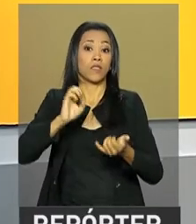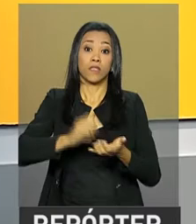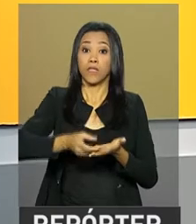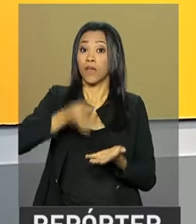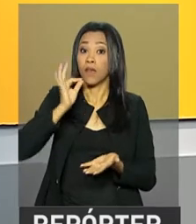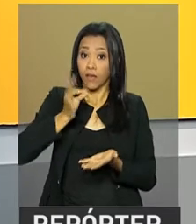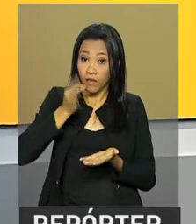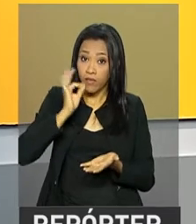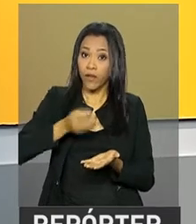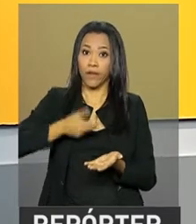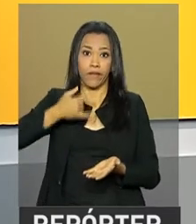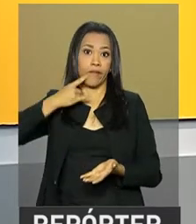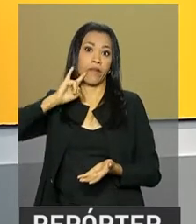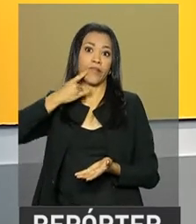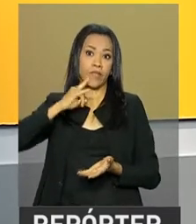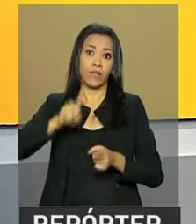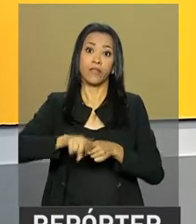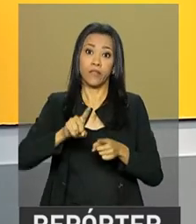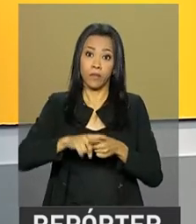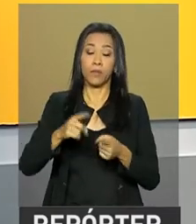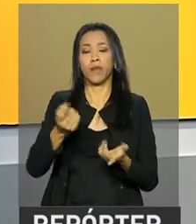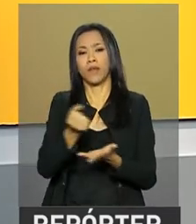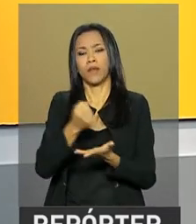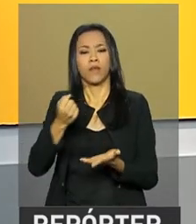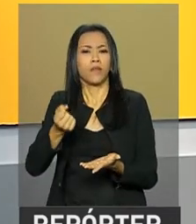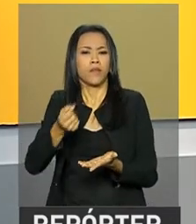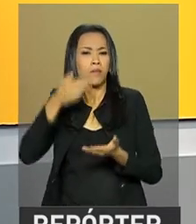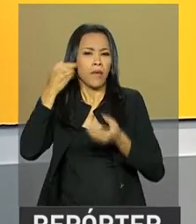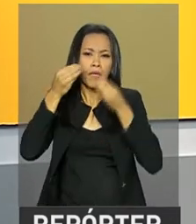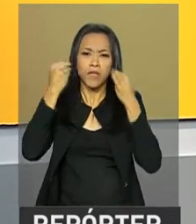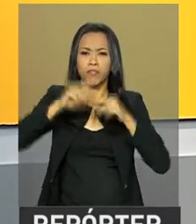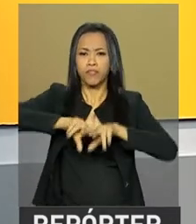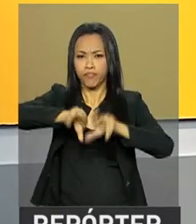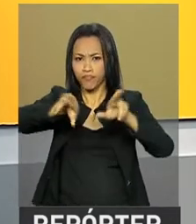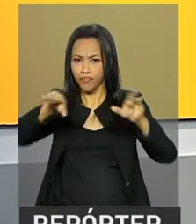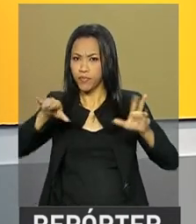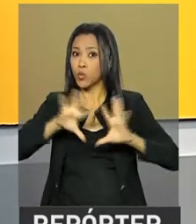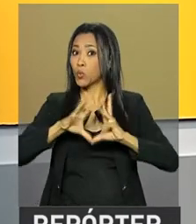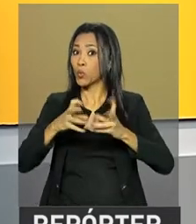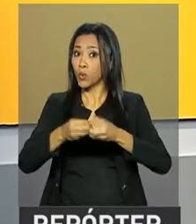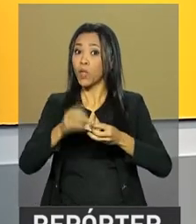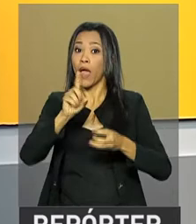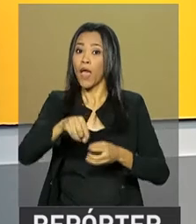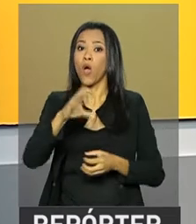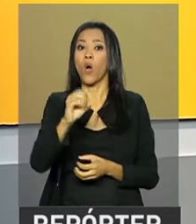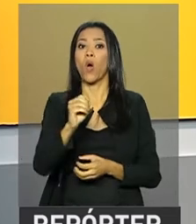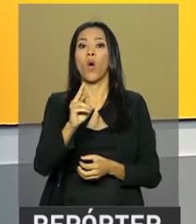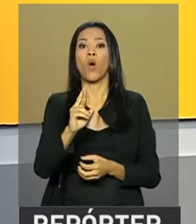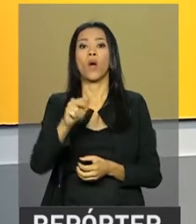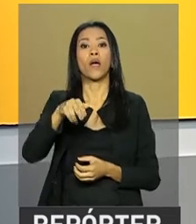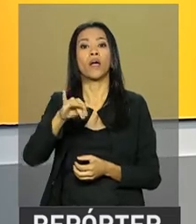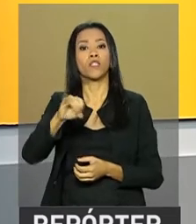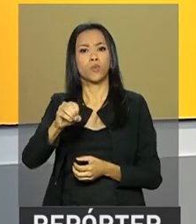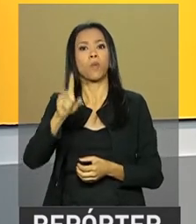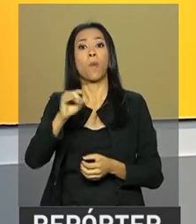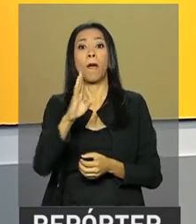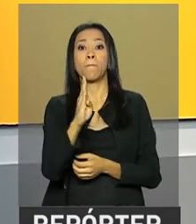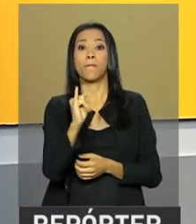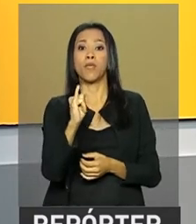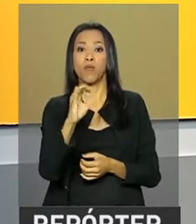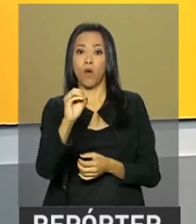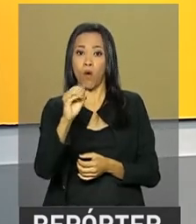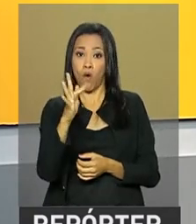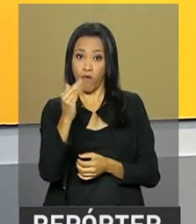cachaça e até cosméticos, tudo orgânico. Essas novidades estão na Biofar Brasil, o maior evento de